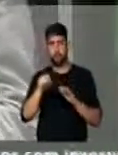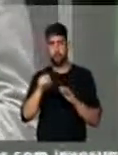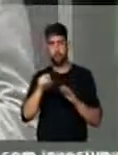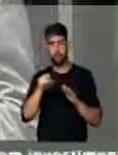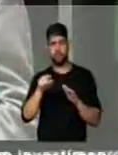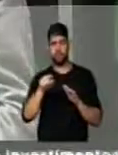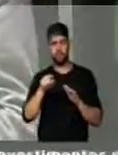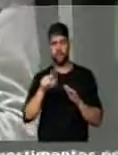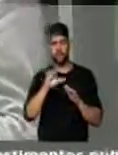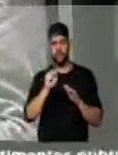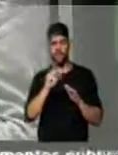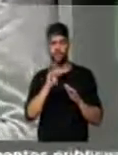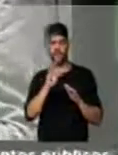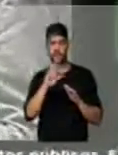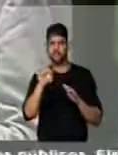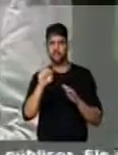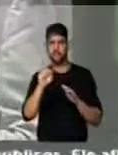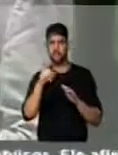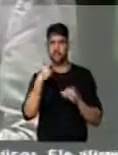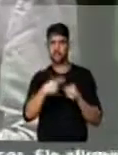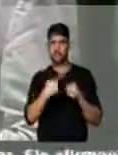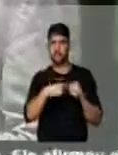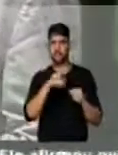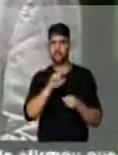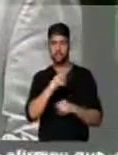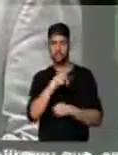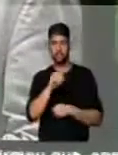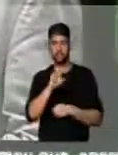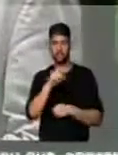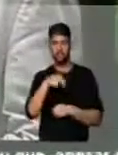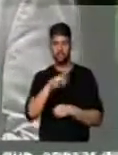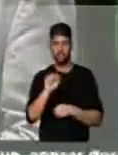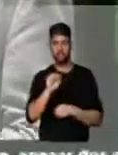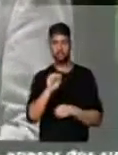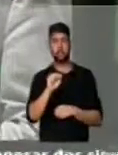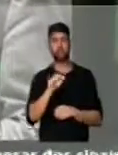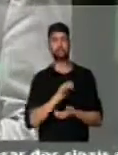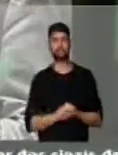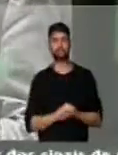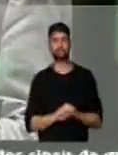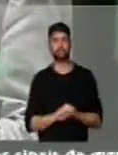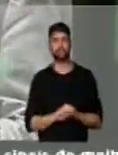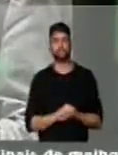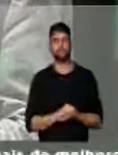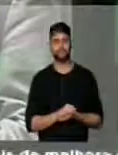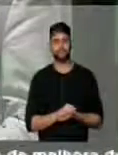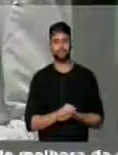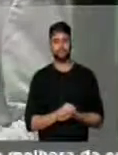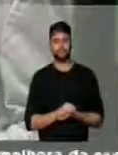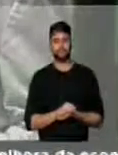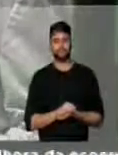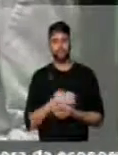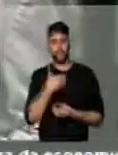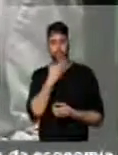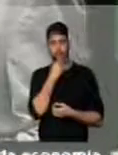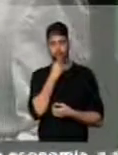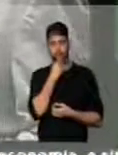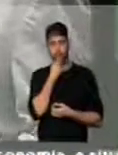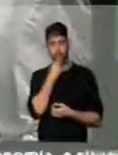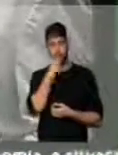Do Campestre, em São Raimundo Nonato, e tem também o de São João. É um rapaz